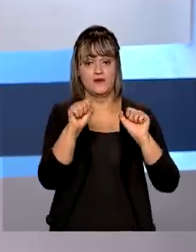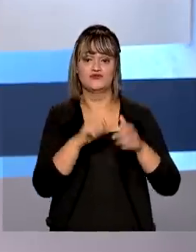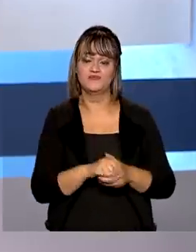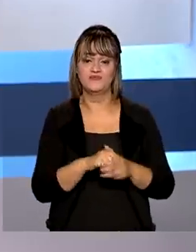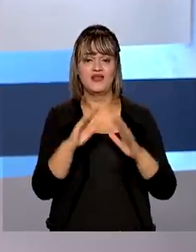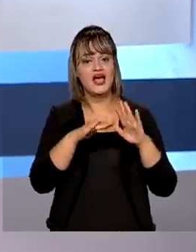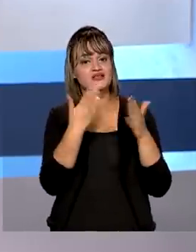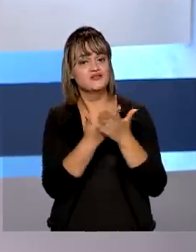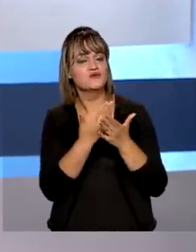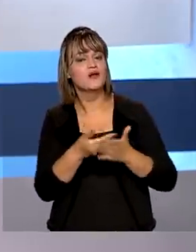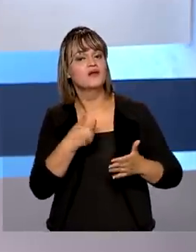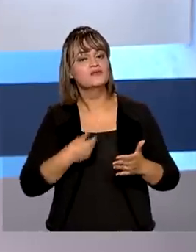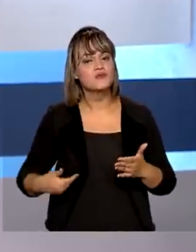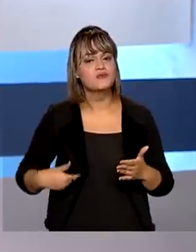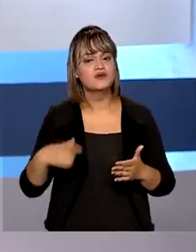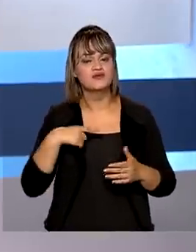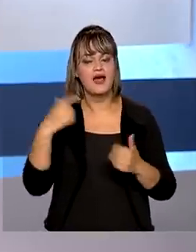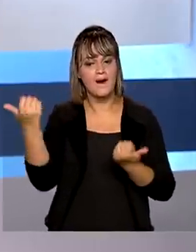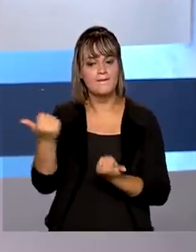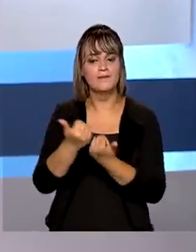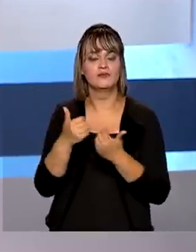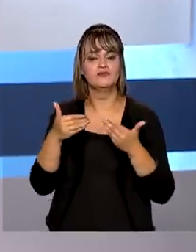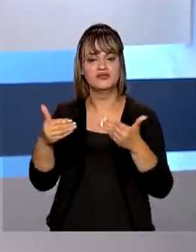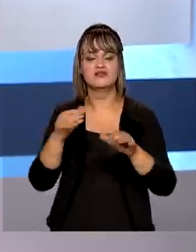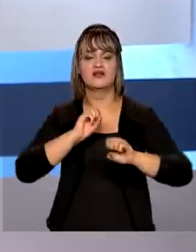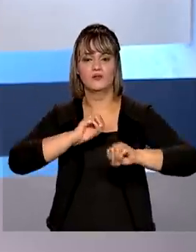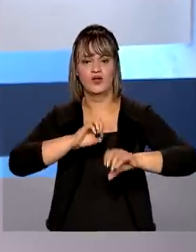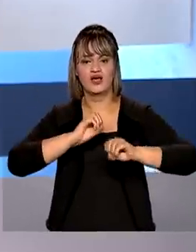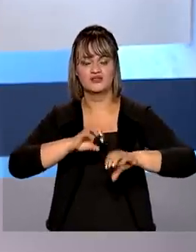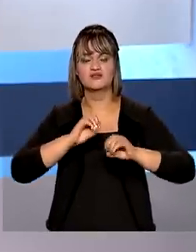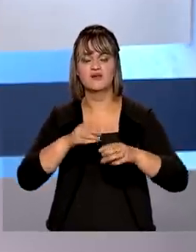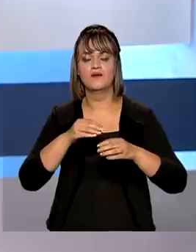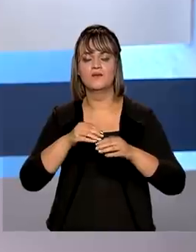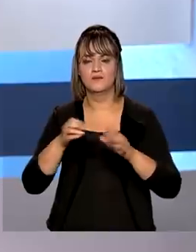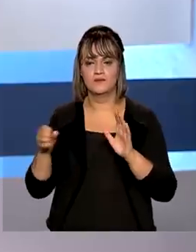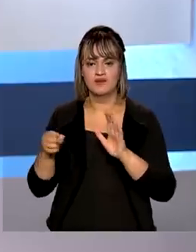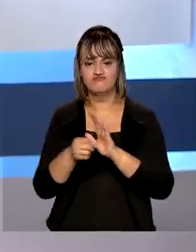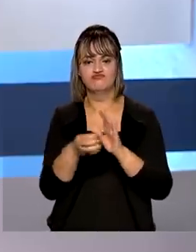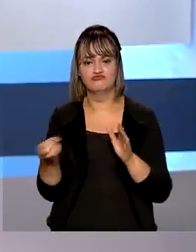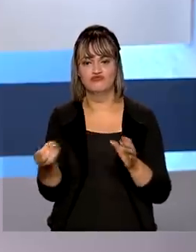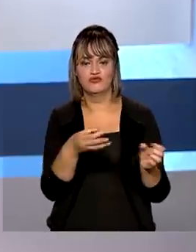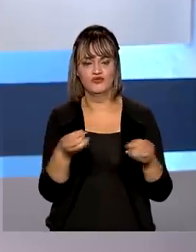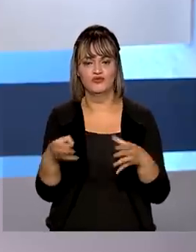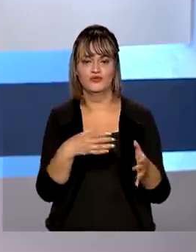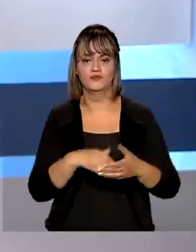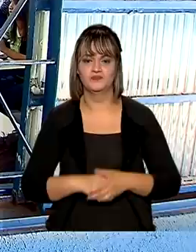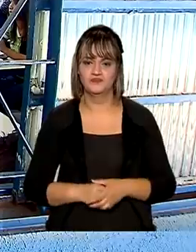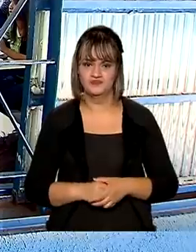As escolas públicas vão receber apoio do Ministério da Educação para a implantação dessas mudanças.